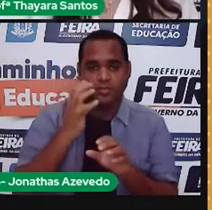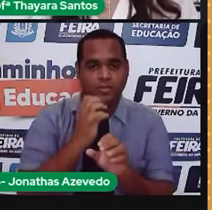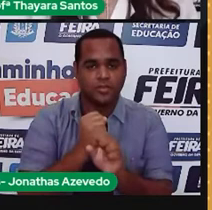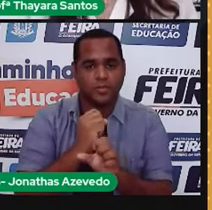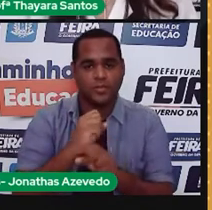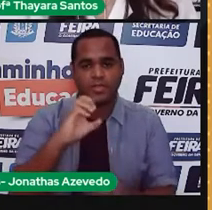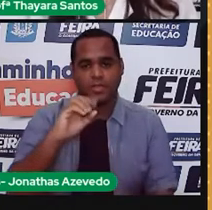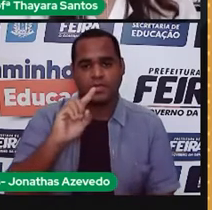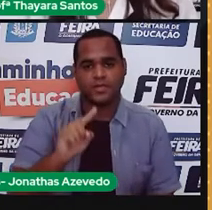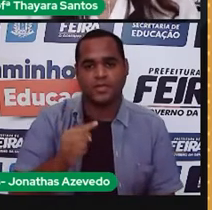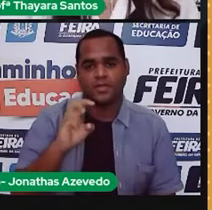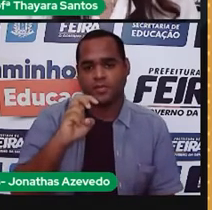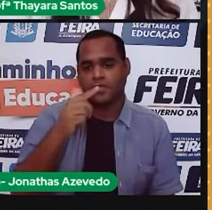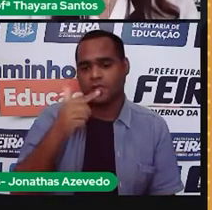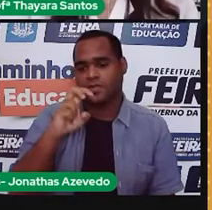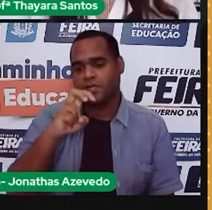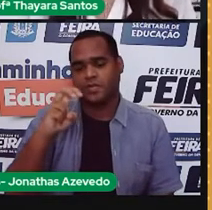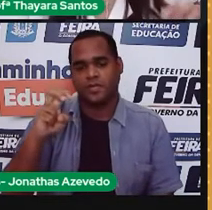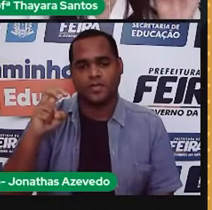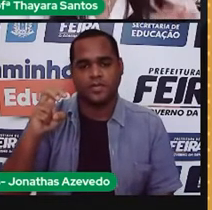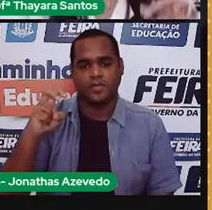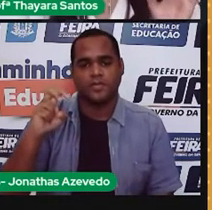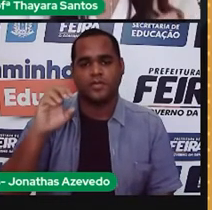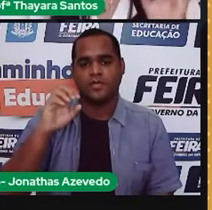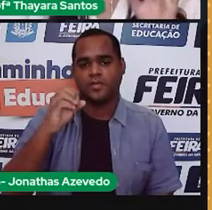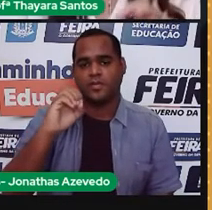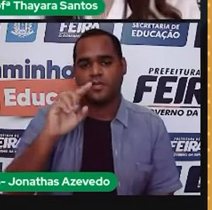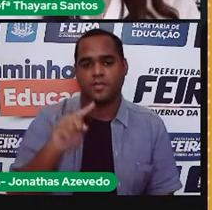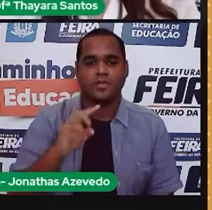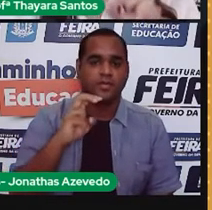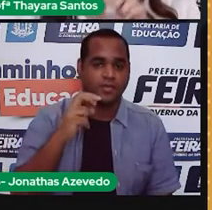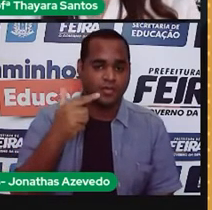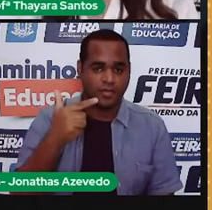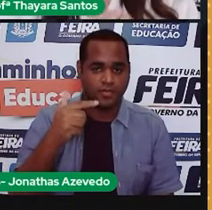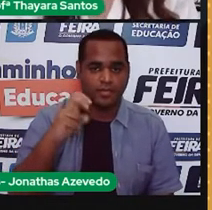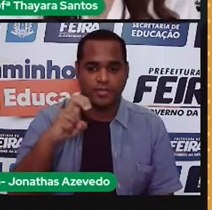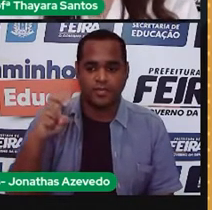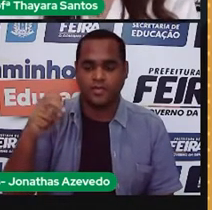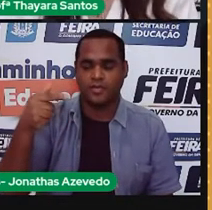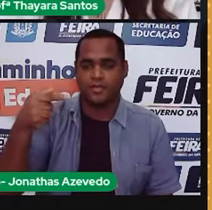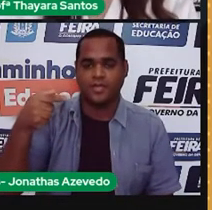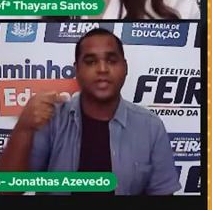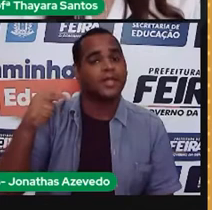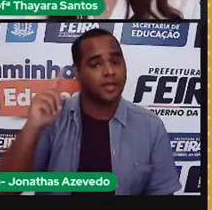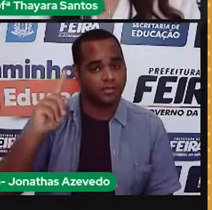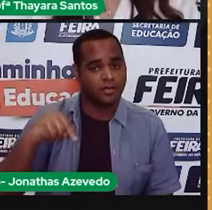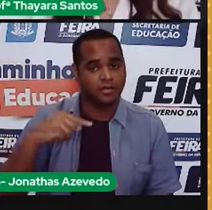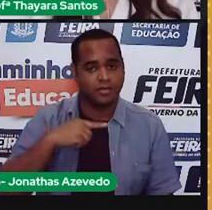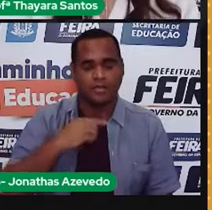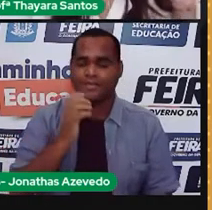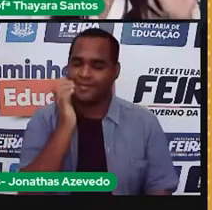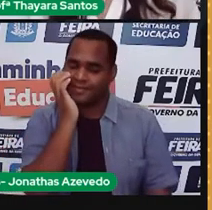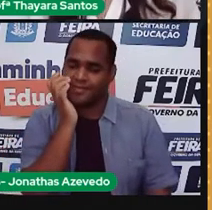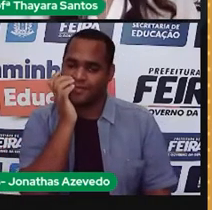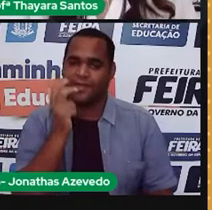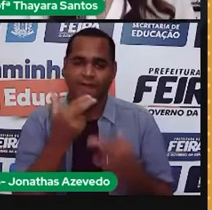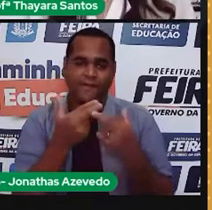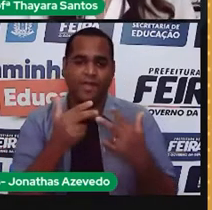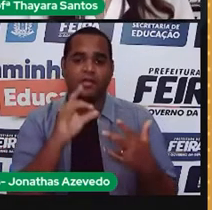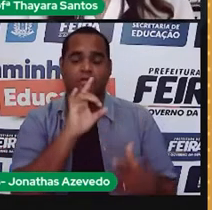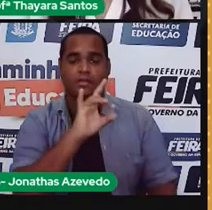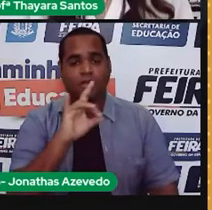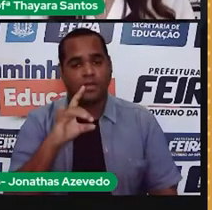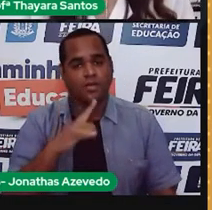,52,557 centavos a cada